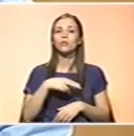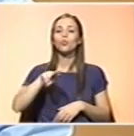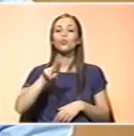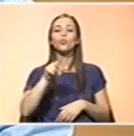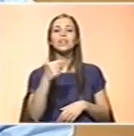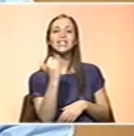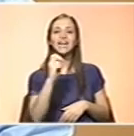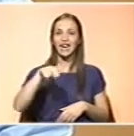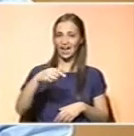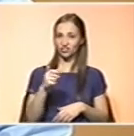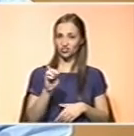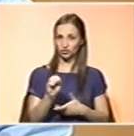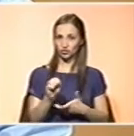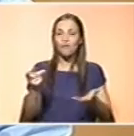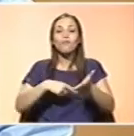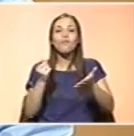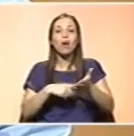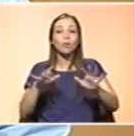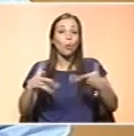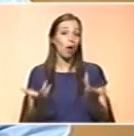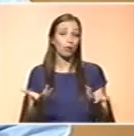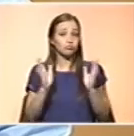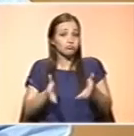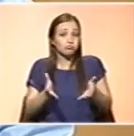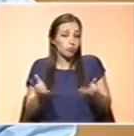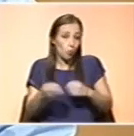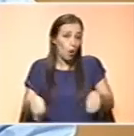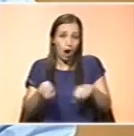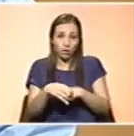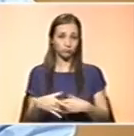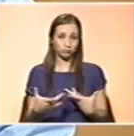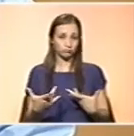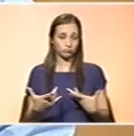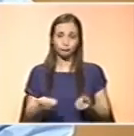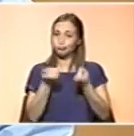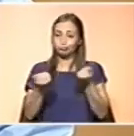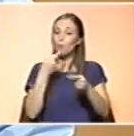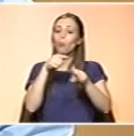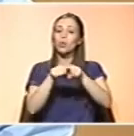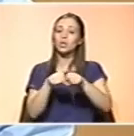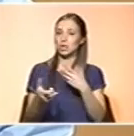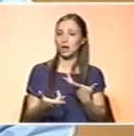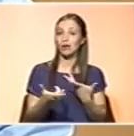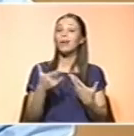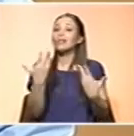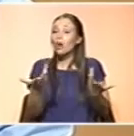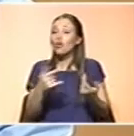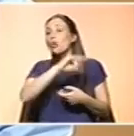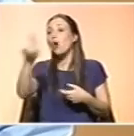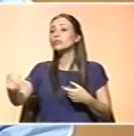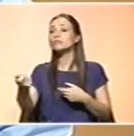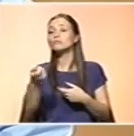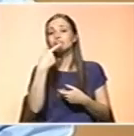déficit na população portuguesa para podermos fazer uma política de suplementação. O que quer dizer que estamos a tomar suplementos um pouco